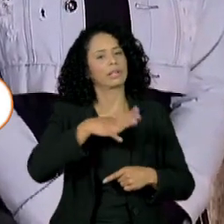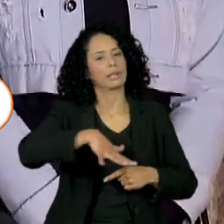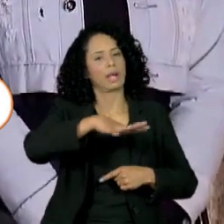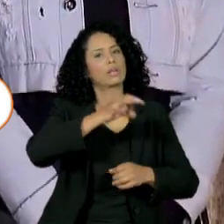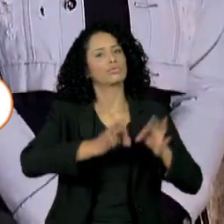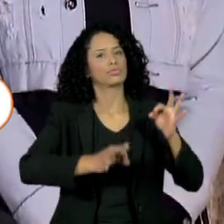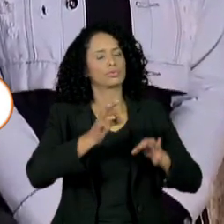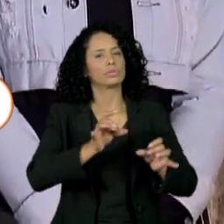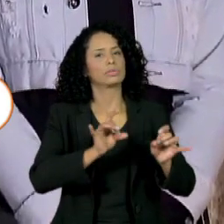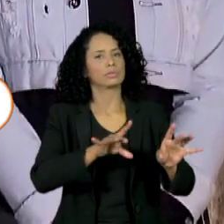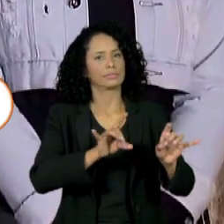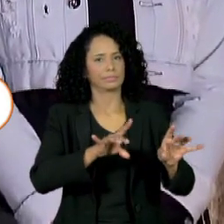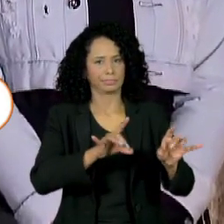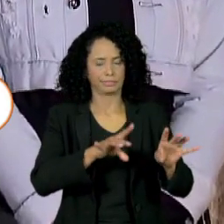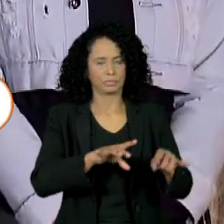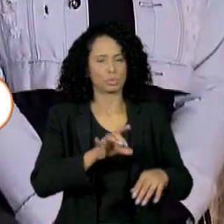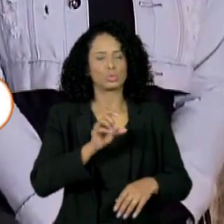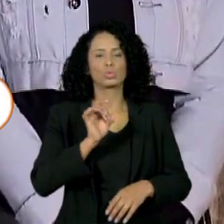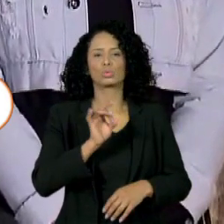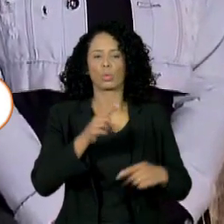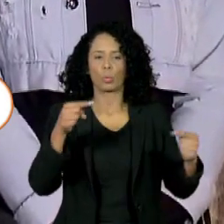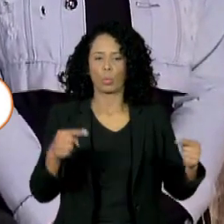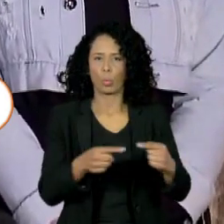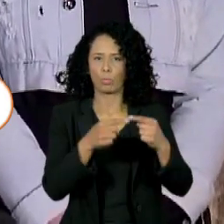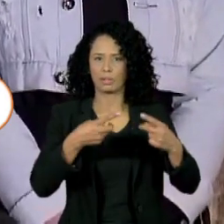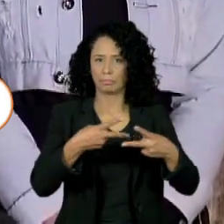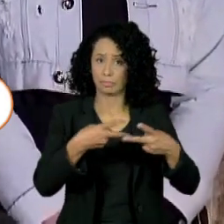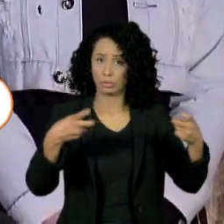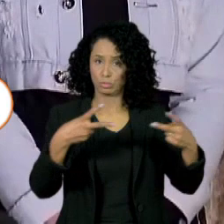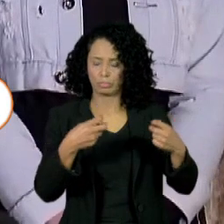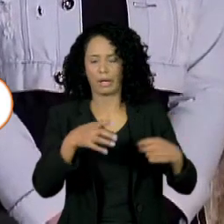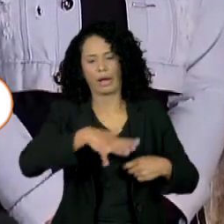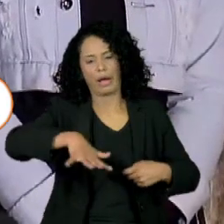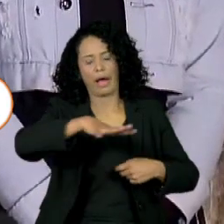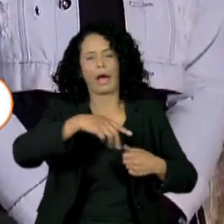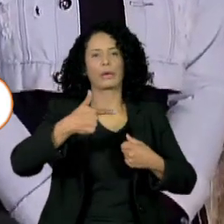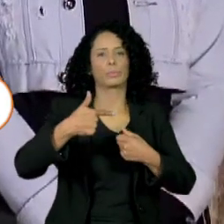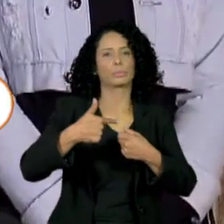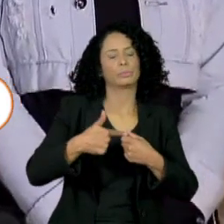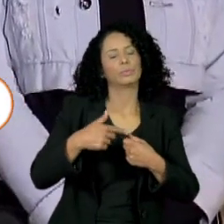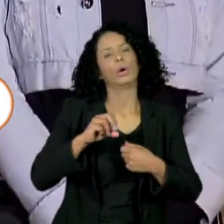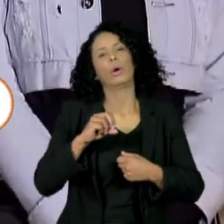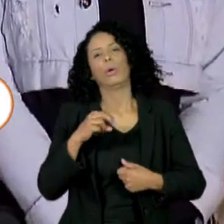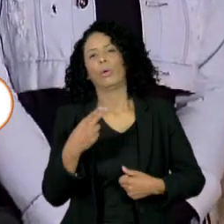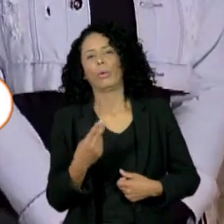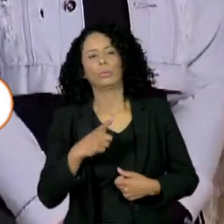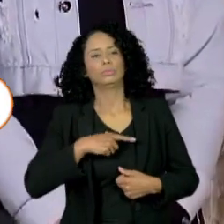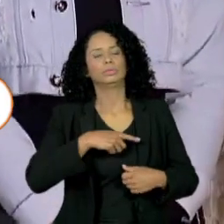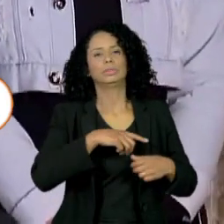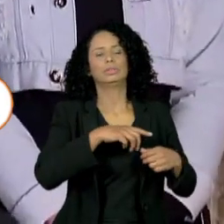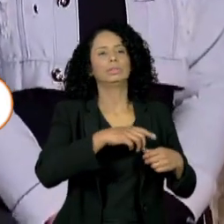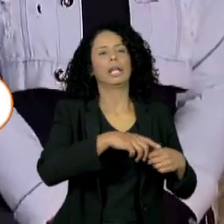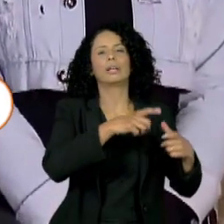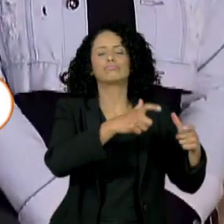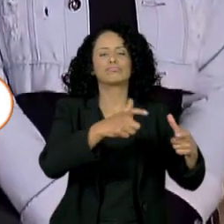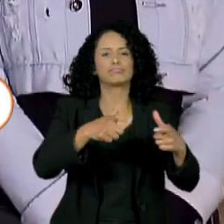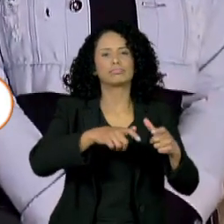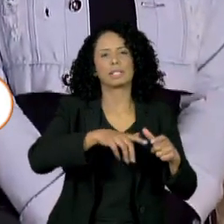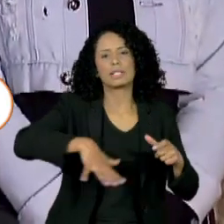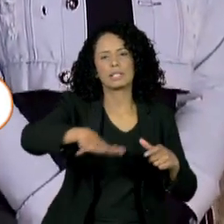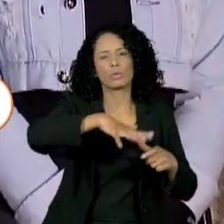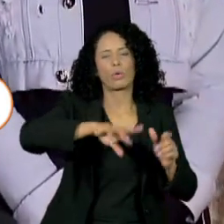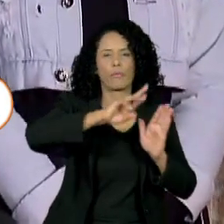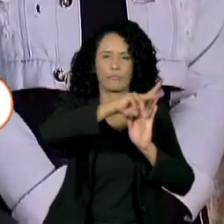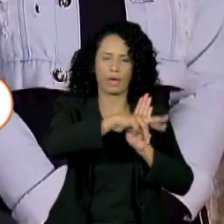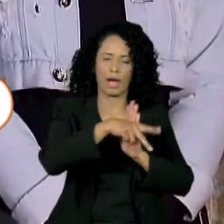técnicos. Se isso só envolve a Petrobras, só envolve o setor de combustíveis ou envolvem outros setores também no Brasil. E